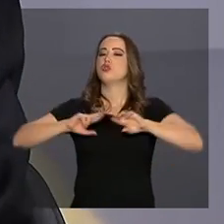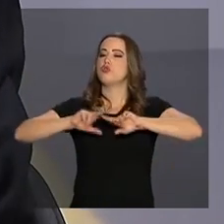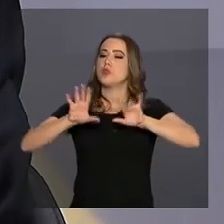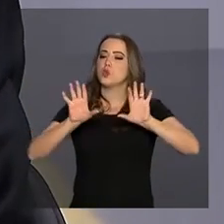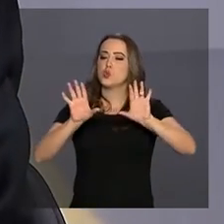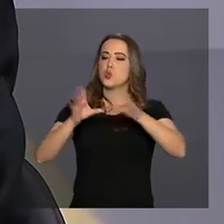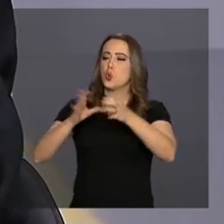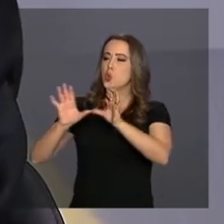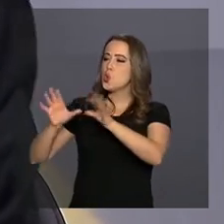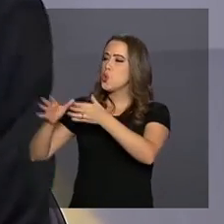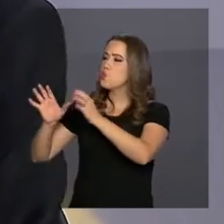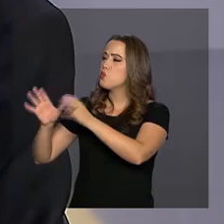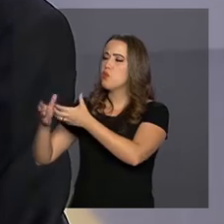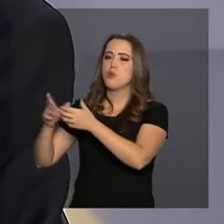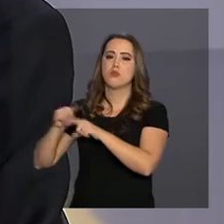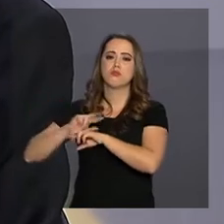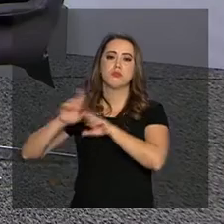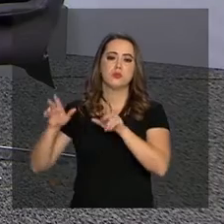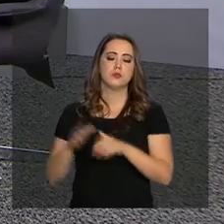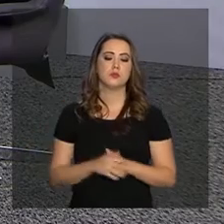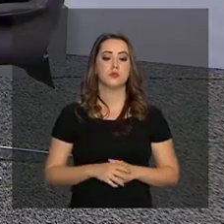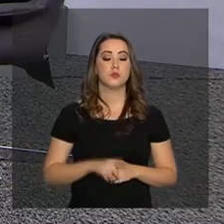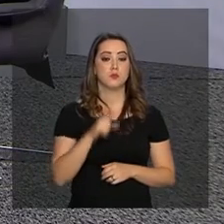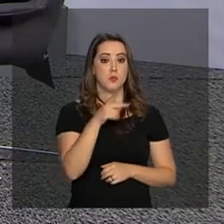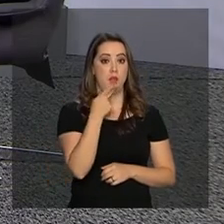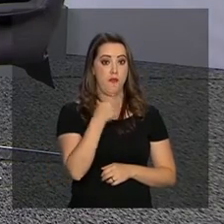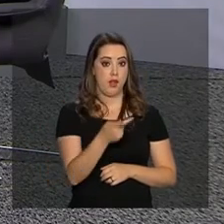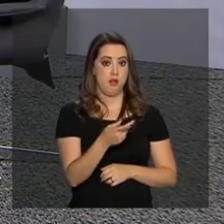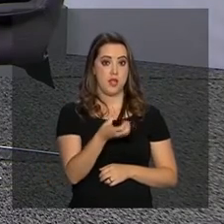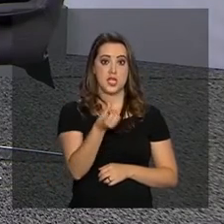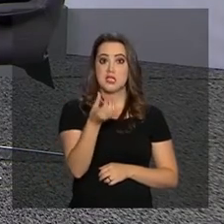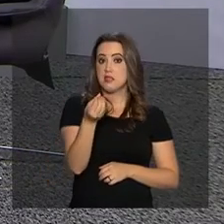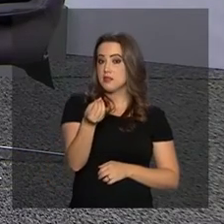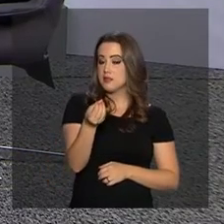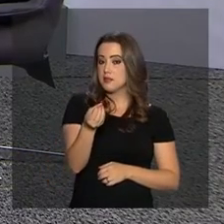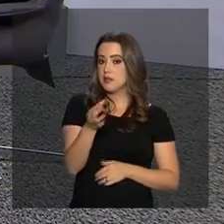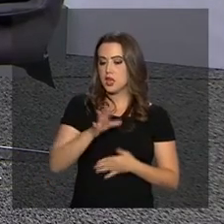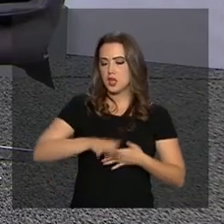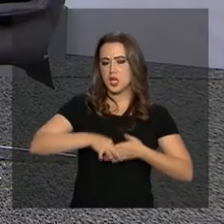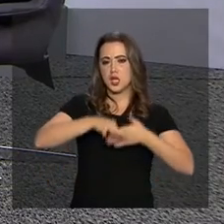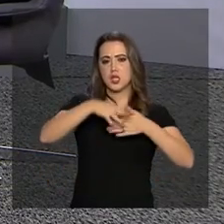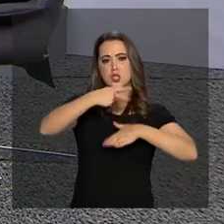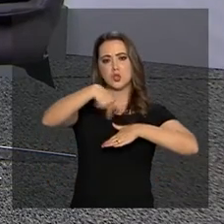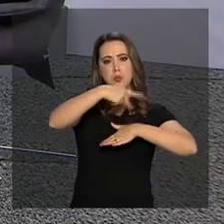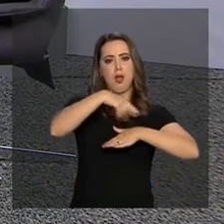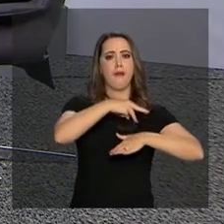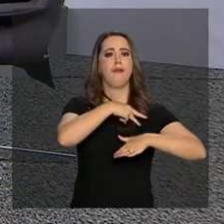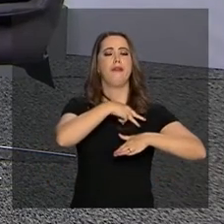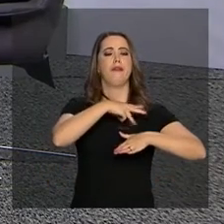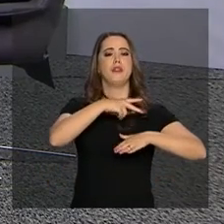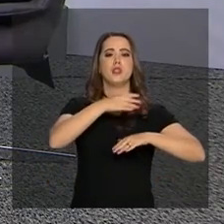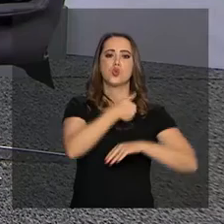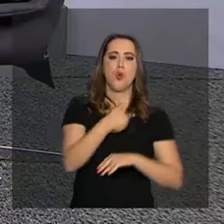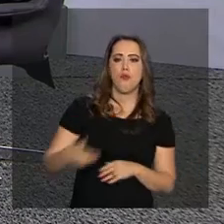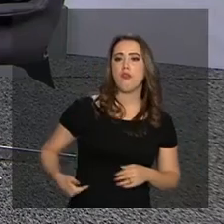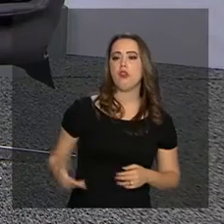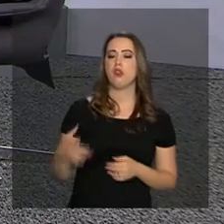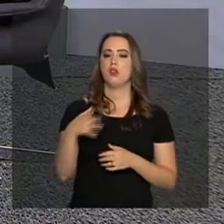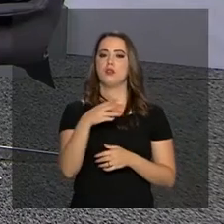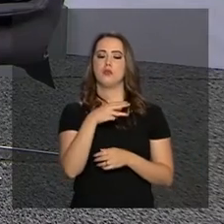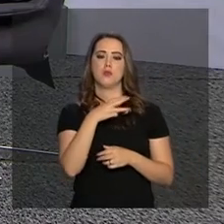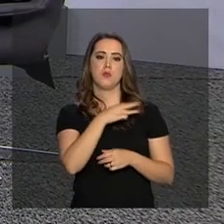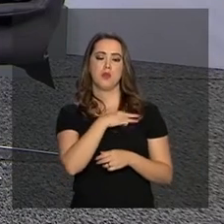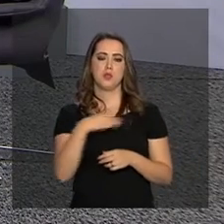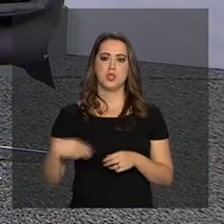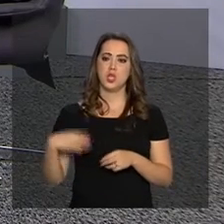políticos... 60 líderes mundiais, entre chefes de Estado, chefes de governo, chanceleres, autoridades,